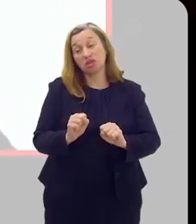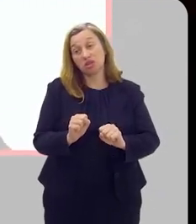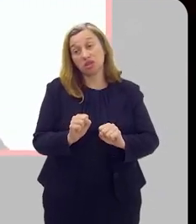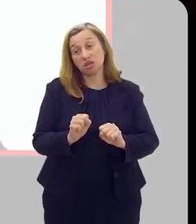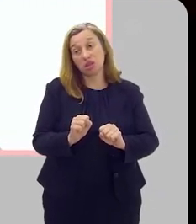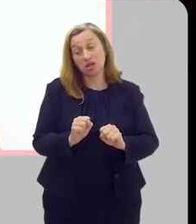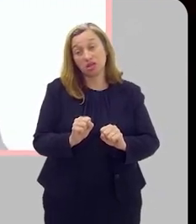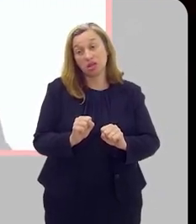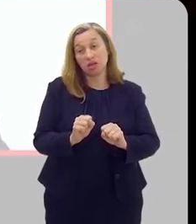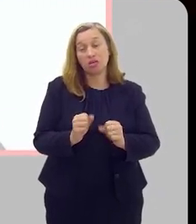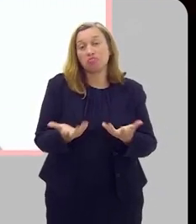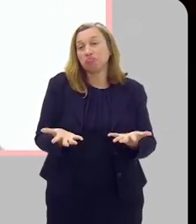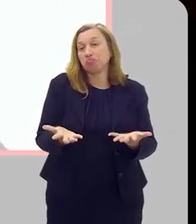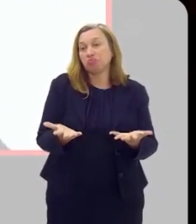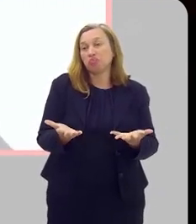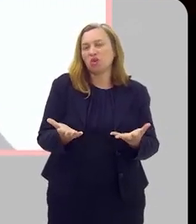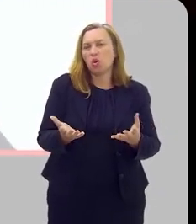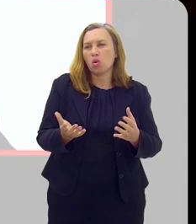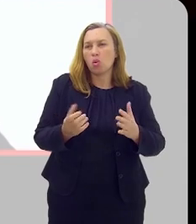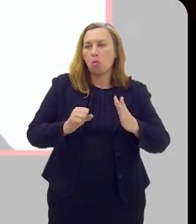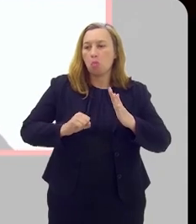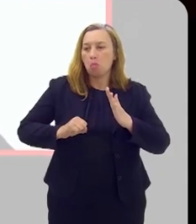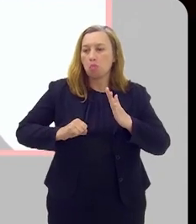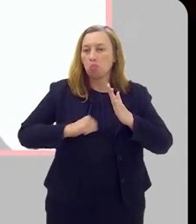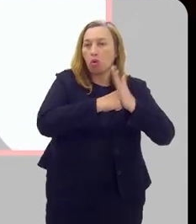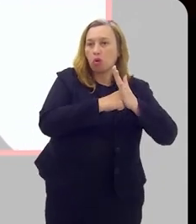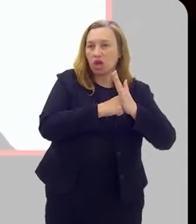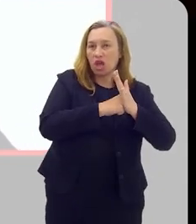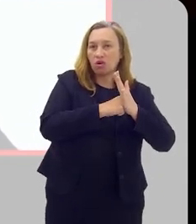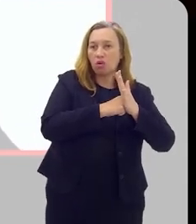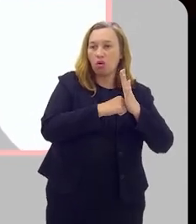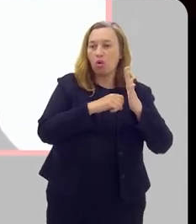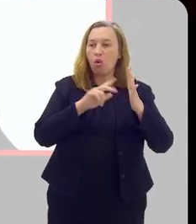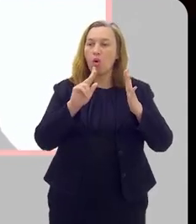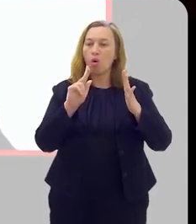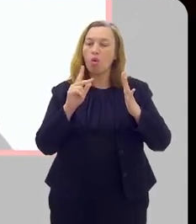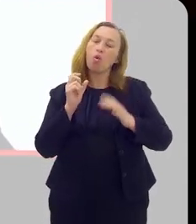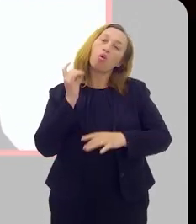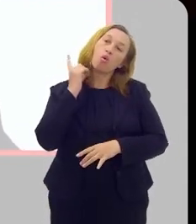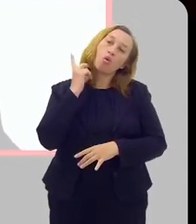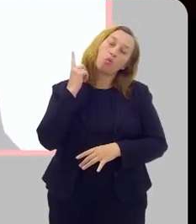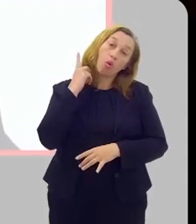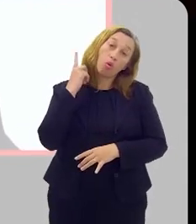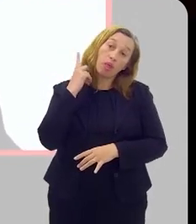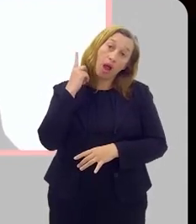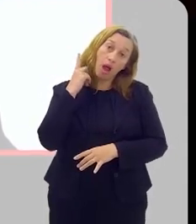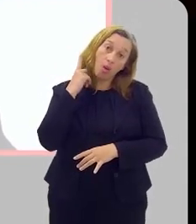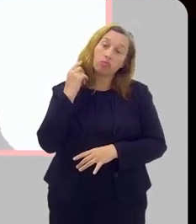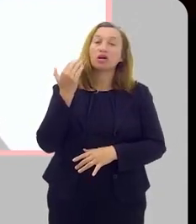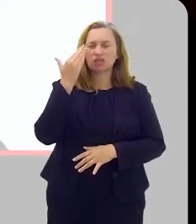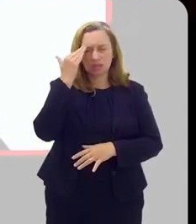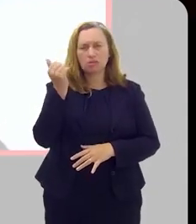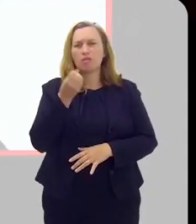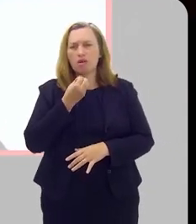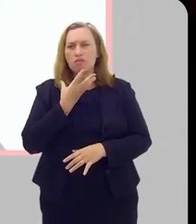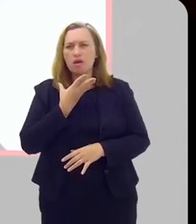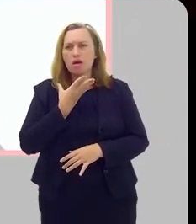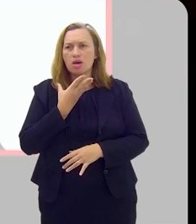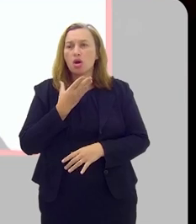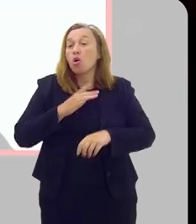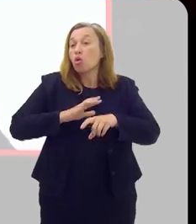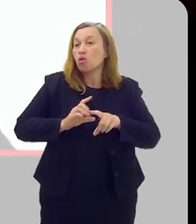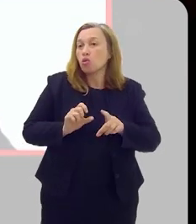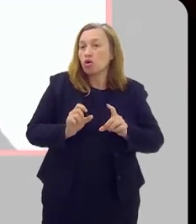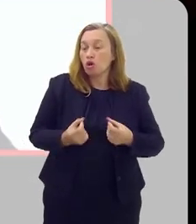modalidades únicas ou associadas, como o bloqueio hormonal, que é quando a gente faz a hormonioterapia, né? A gente sabe muito bem